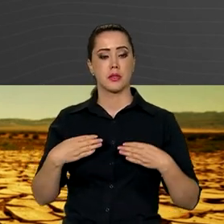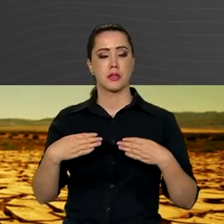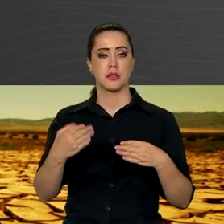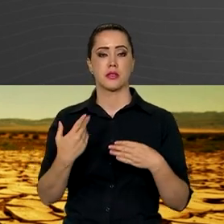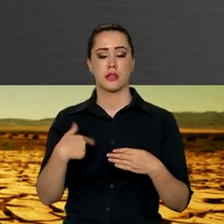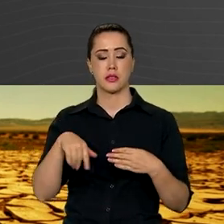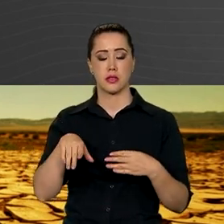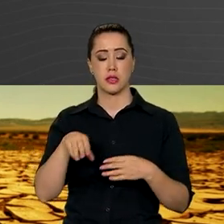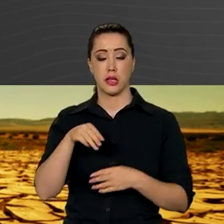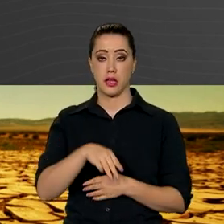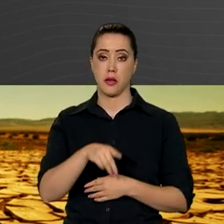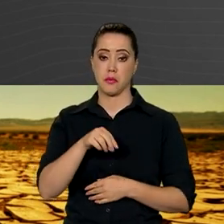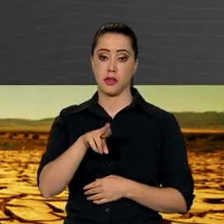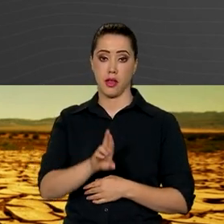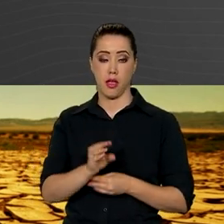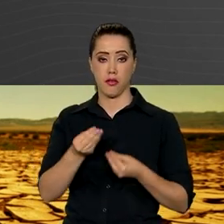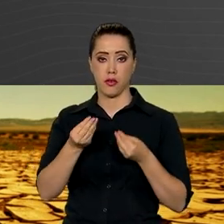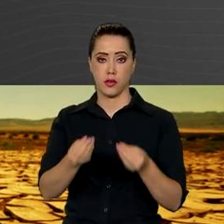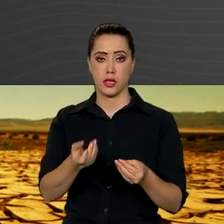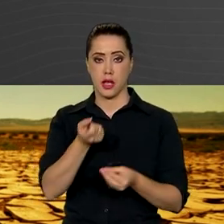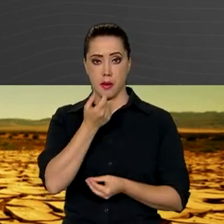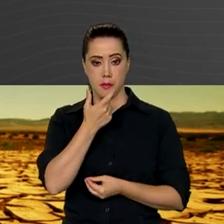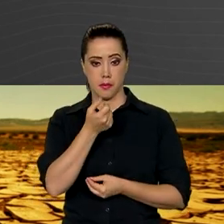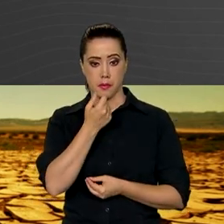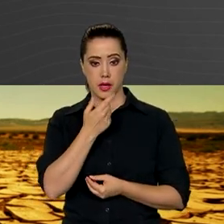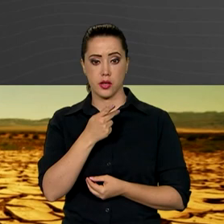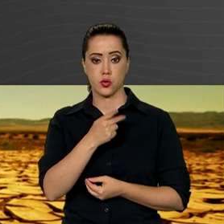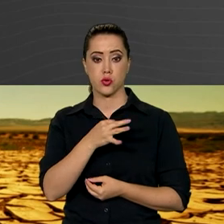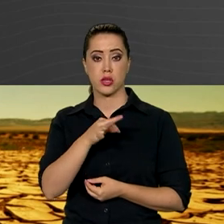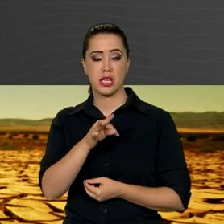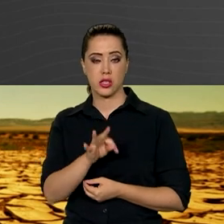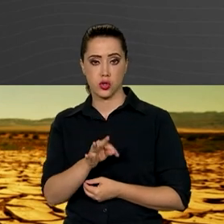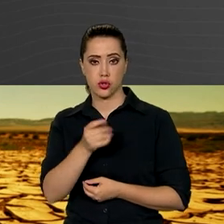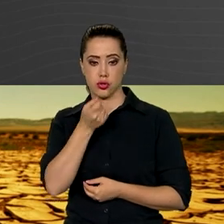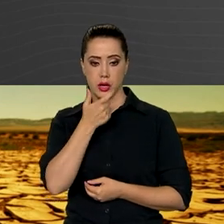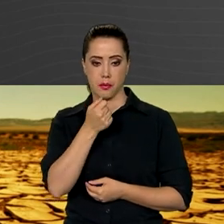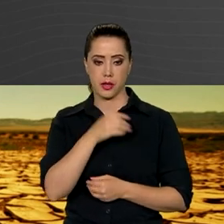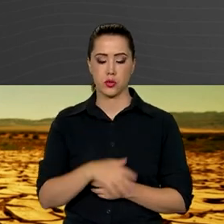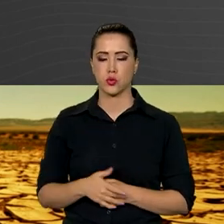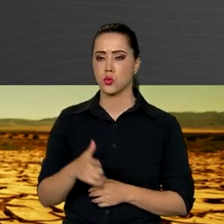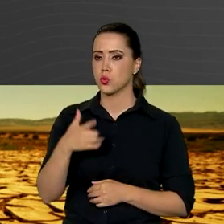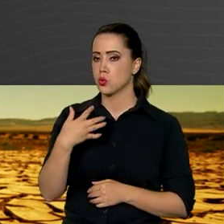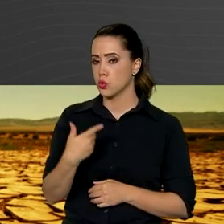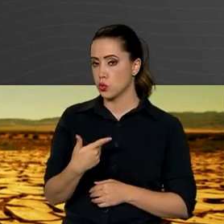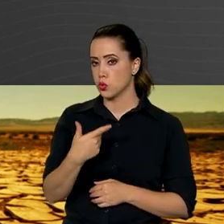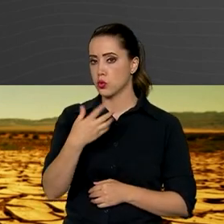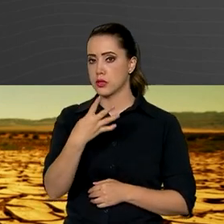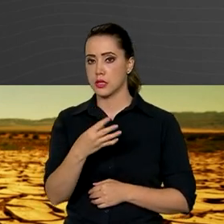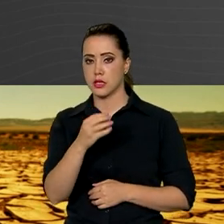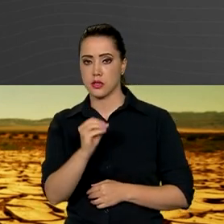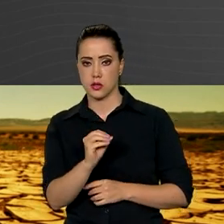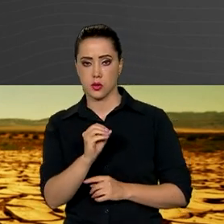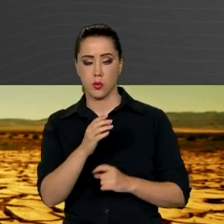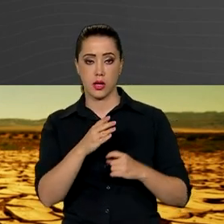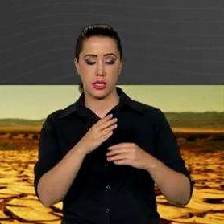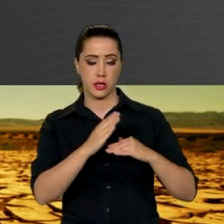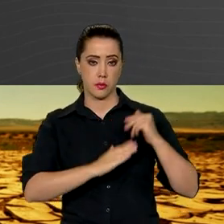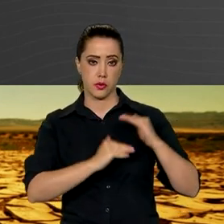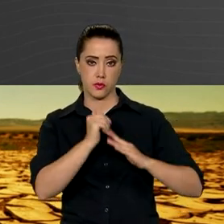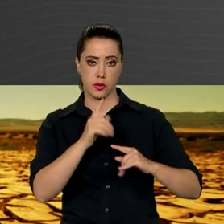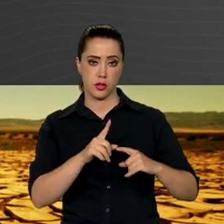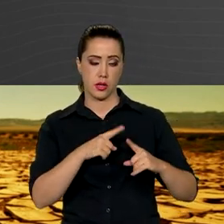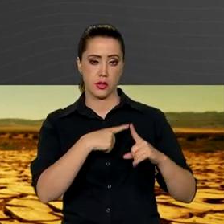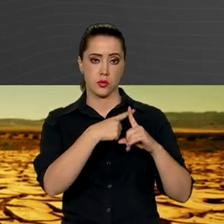abastecimento de kits e medicamentos aos municípios. 240 profissionais de saúde do programa Mais Médicos serão